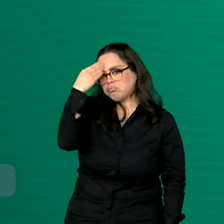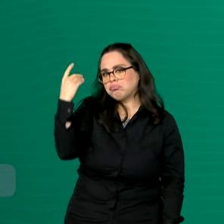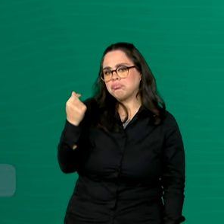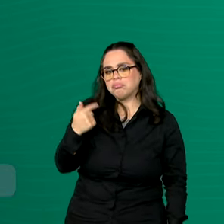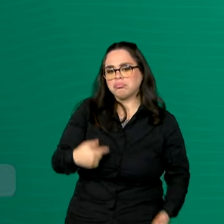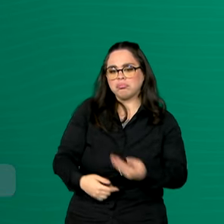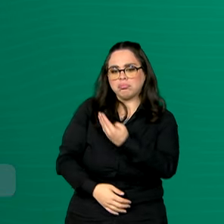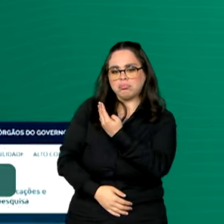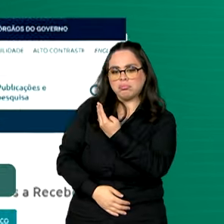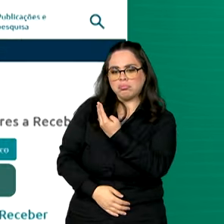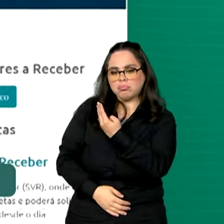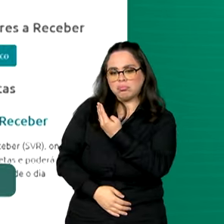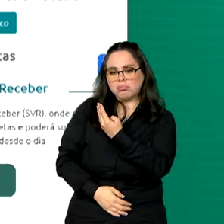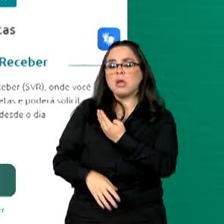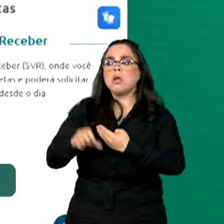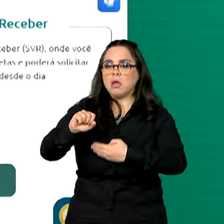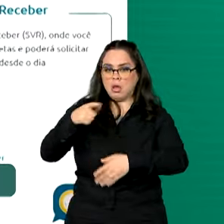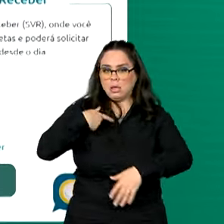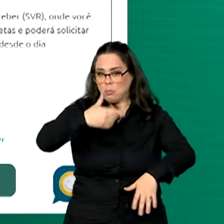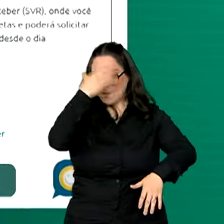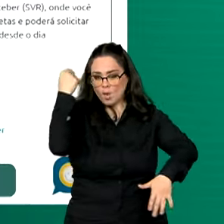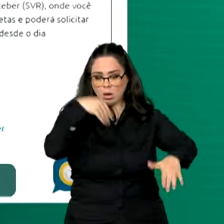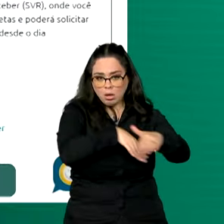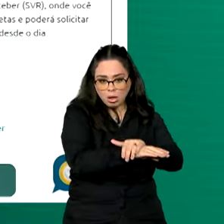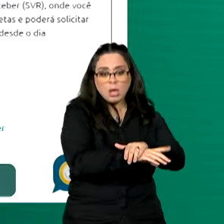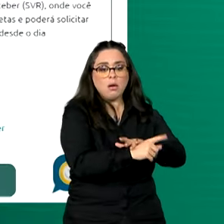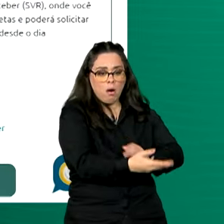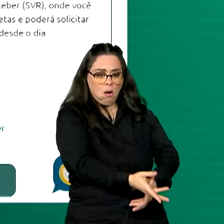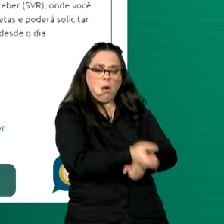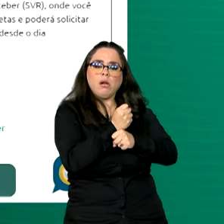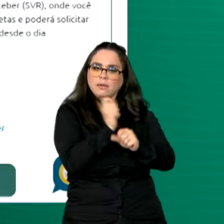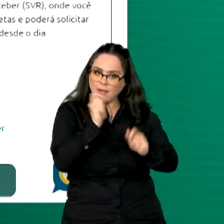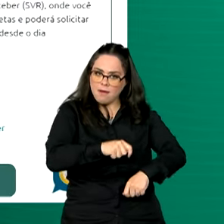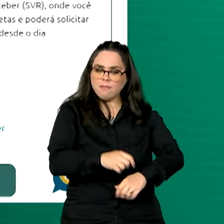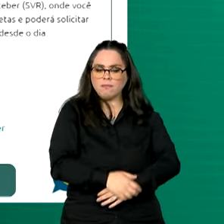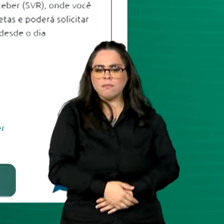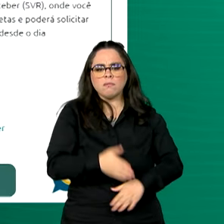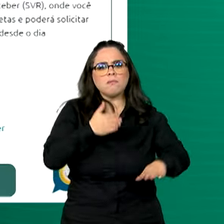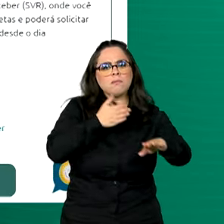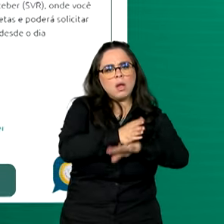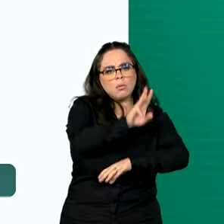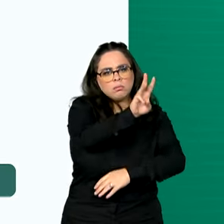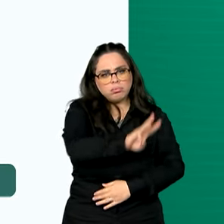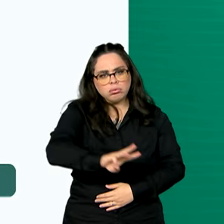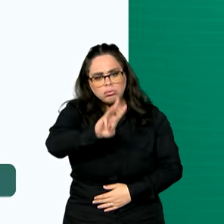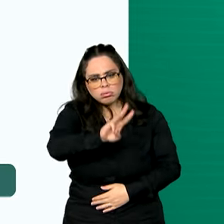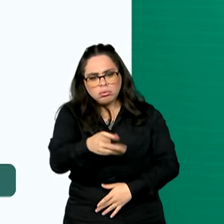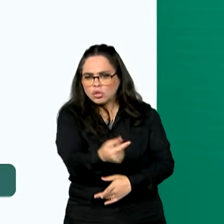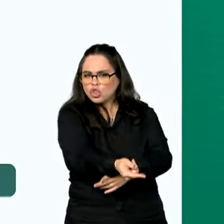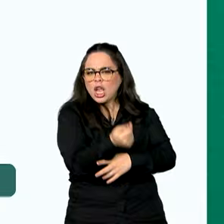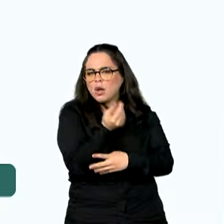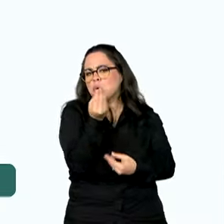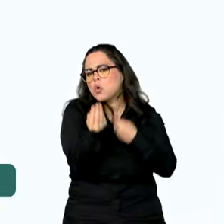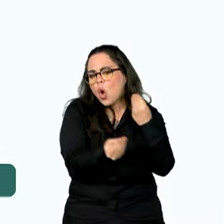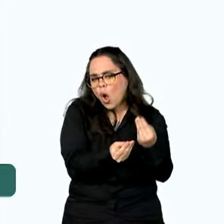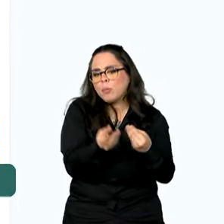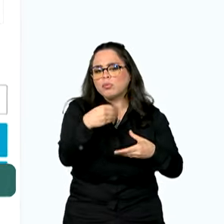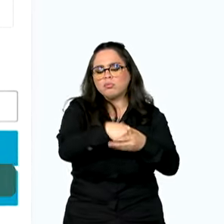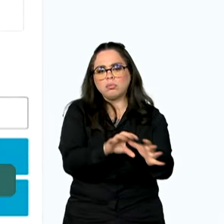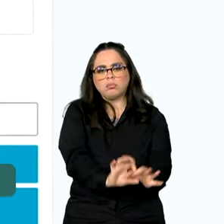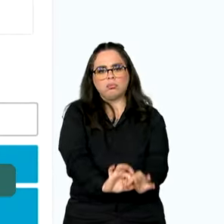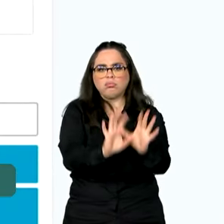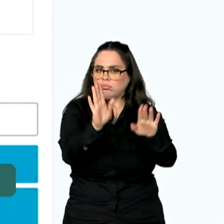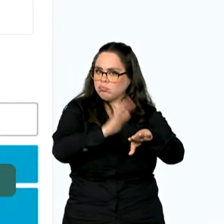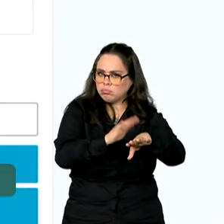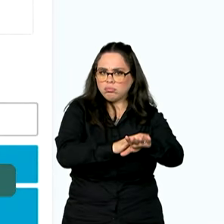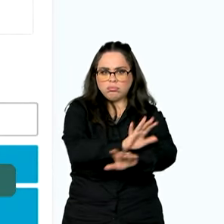em conta bancária e fazer o resgate de eventuais valores. O acesso e resgate desse dinheiro está disponível,